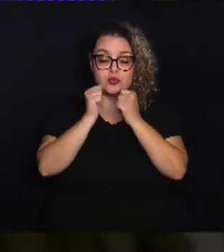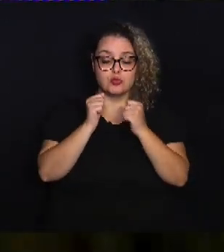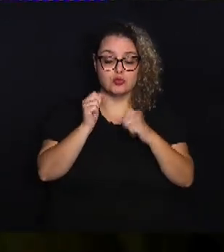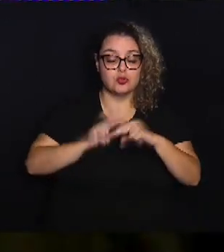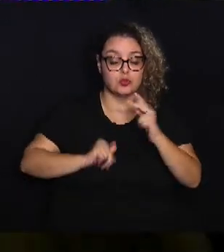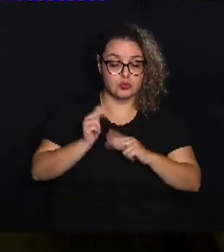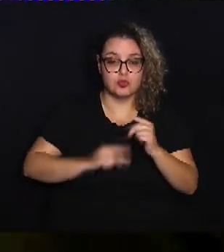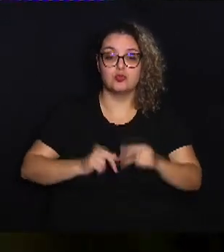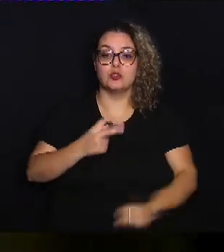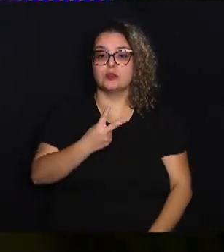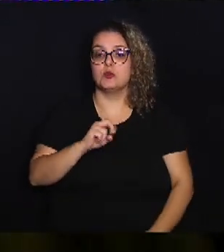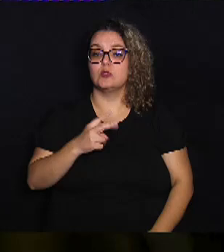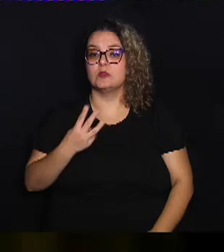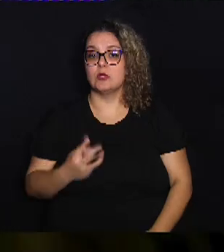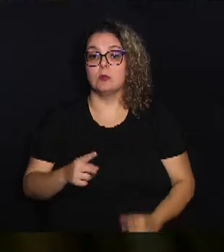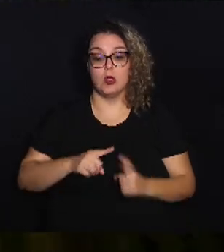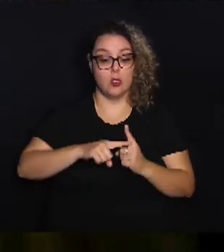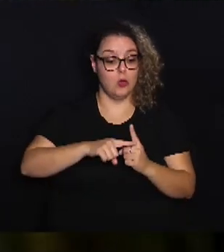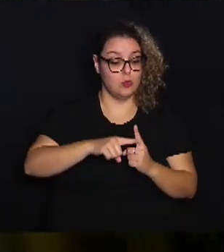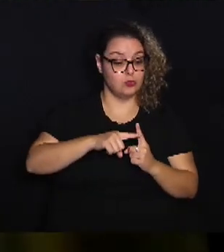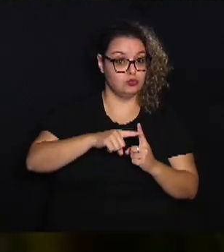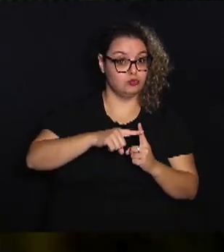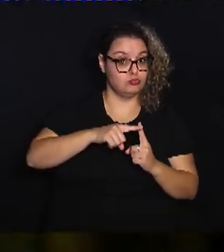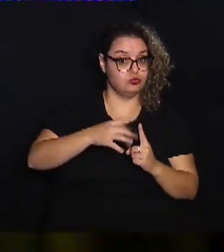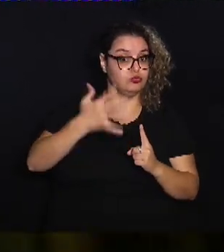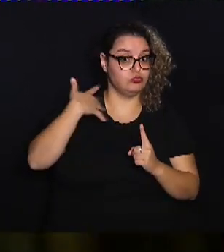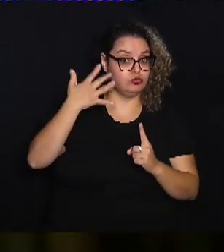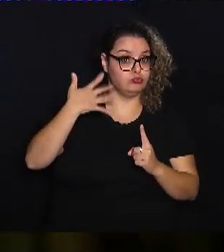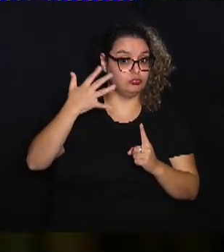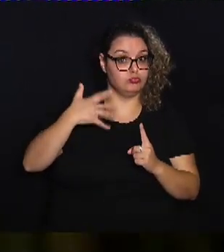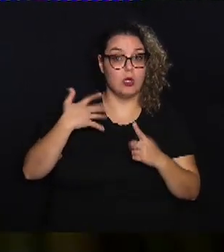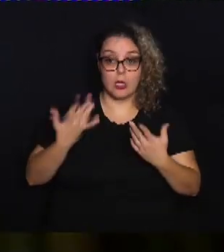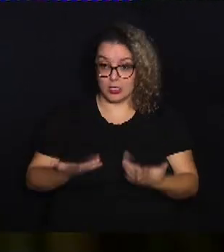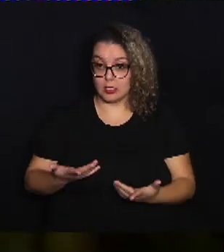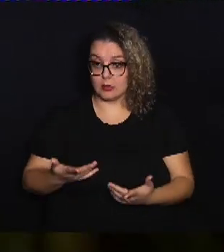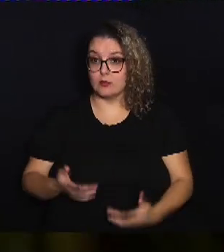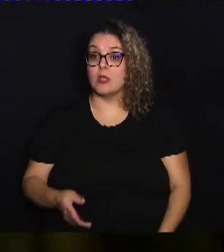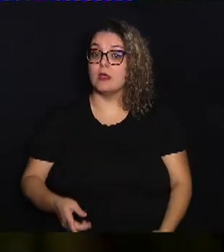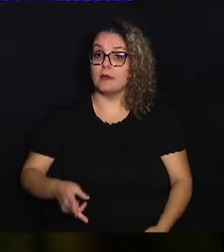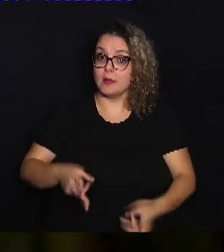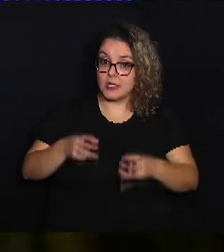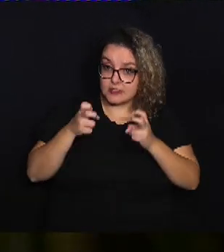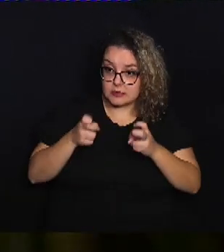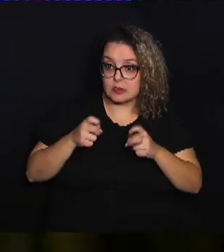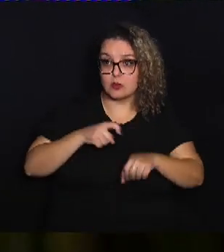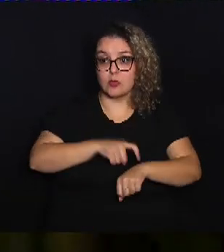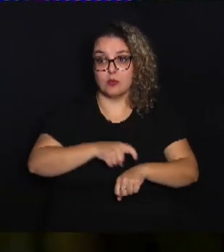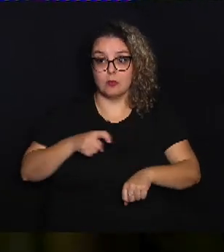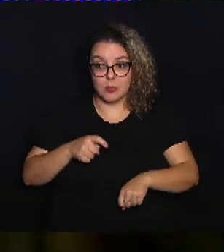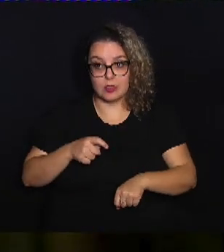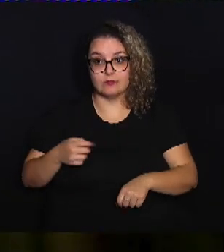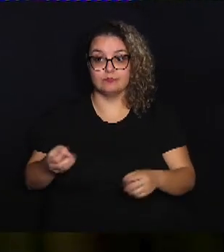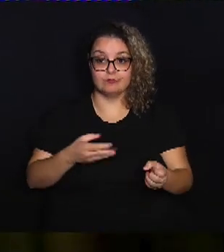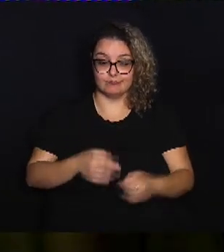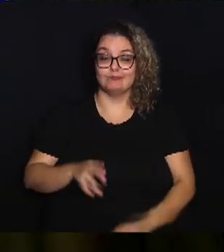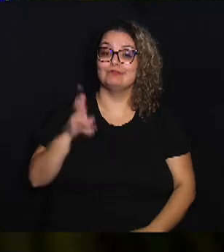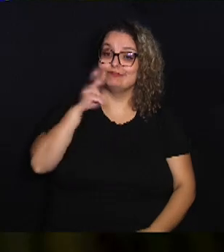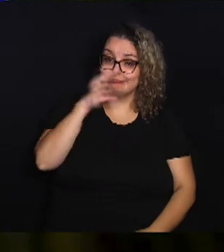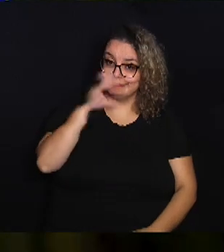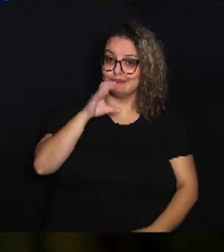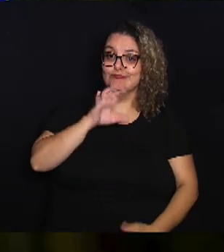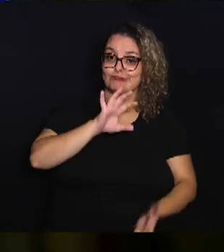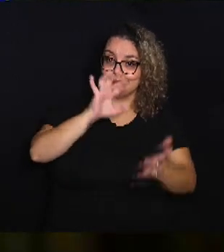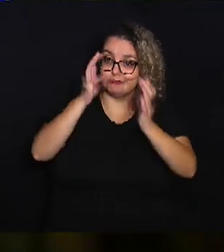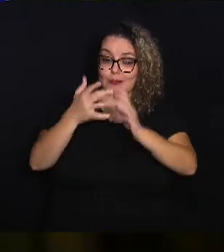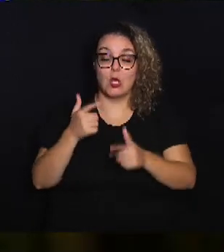temperaturas cada vez mais quentes. Com isso, eles consideram o período atual uma emergência climática. O